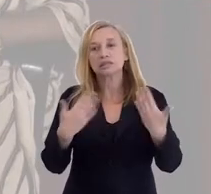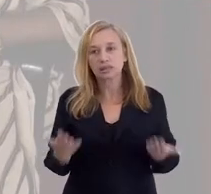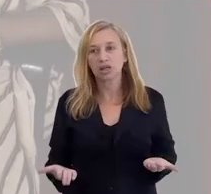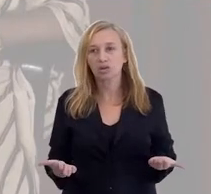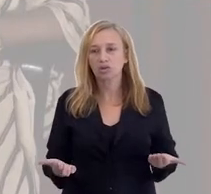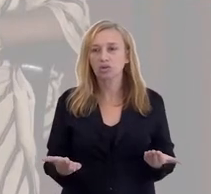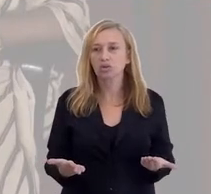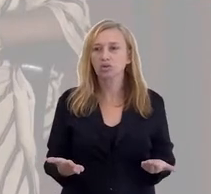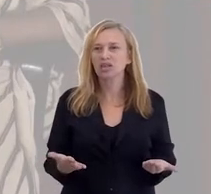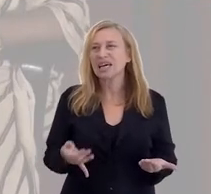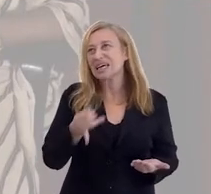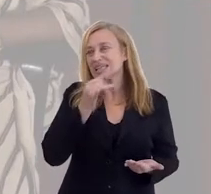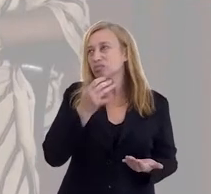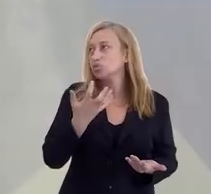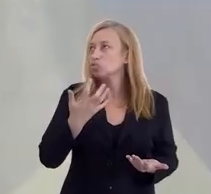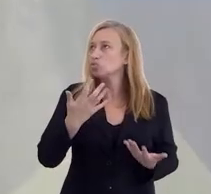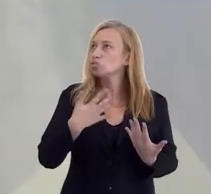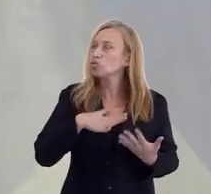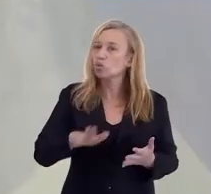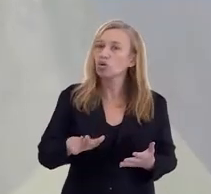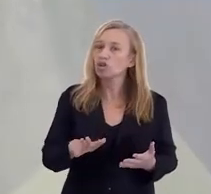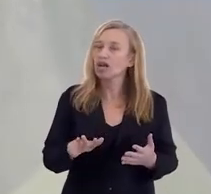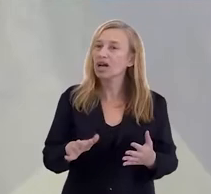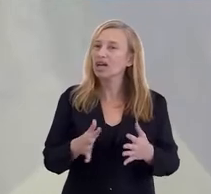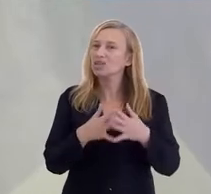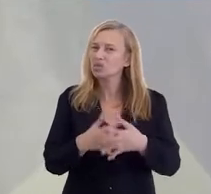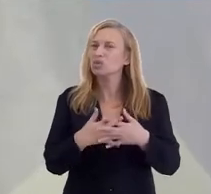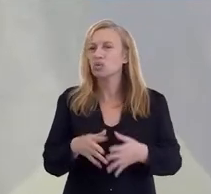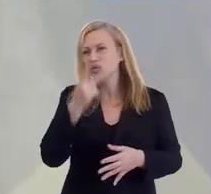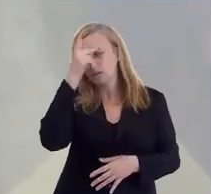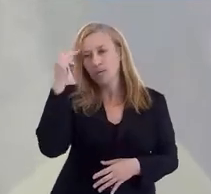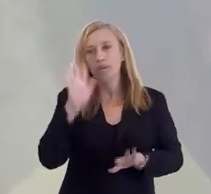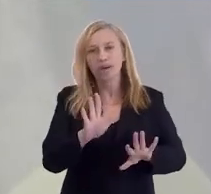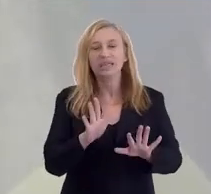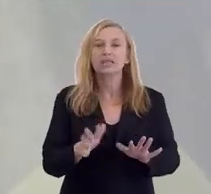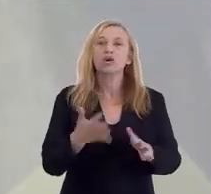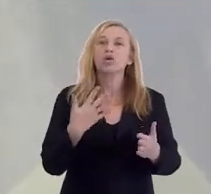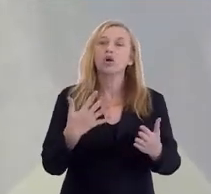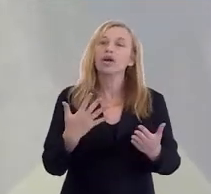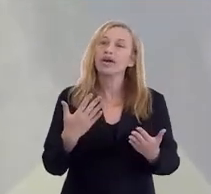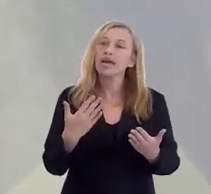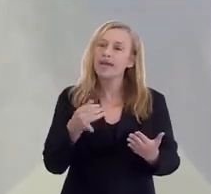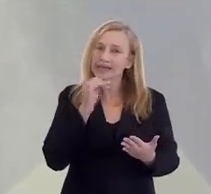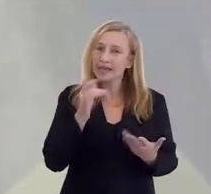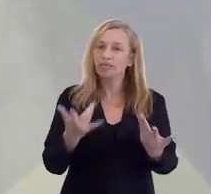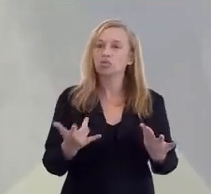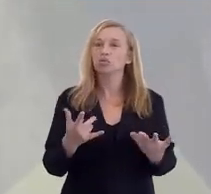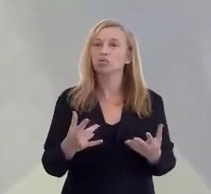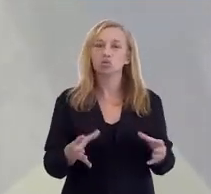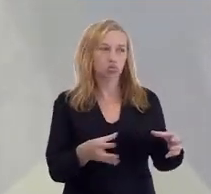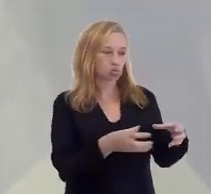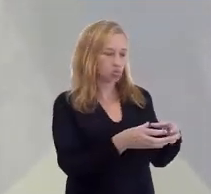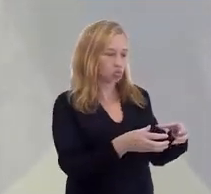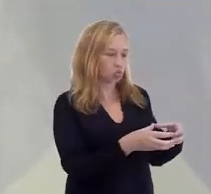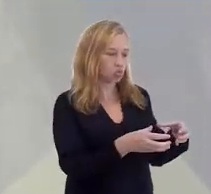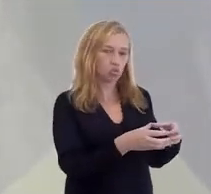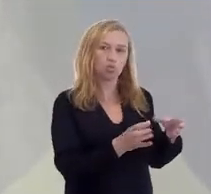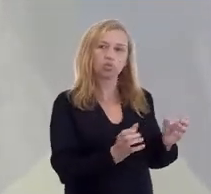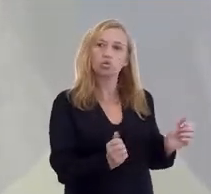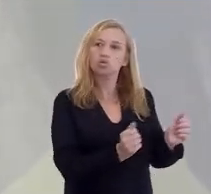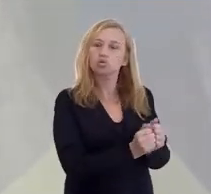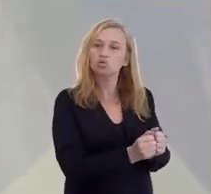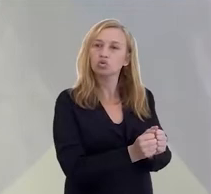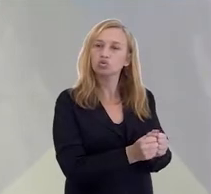dívida juntas. Então, eu não gosto de dar exemplo porque, às vezes, o exemplo, as pessoas confundem. como exemplo,